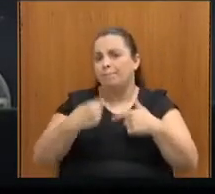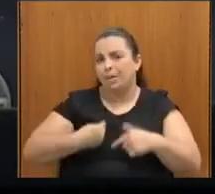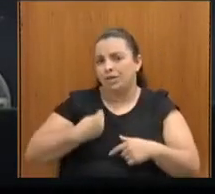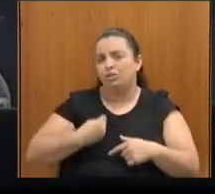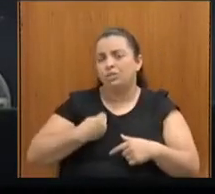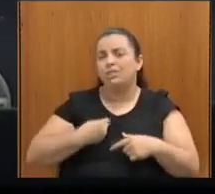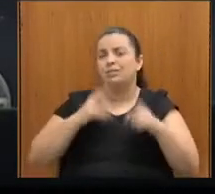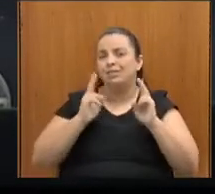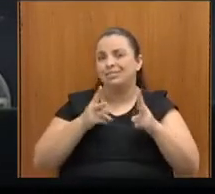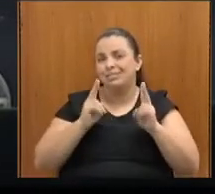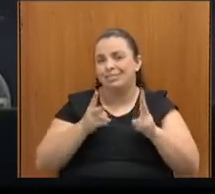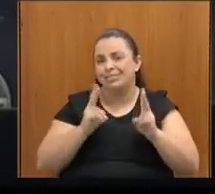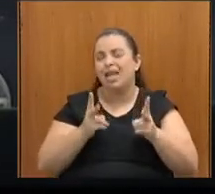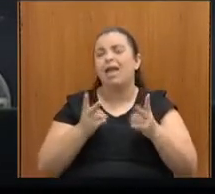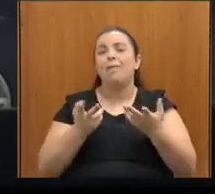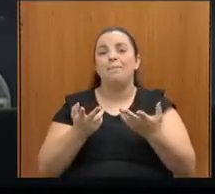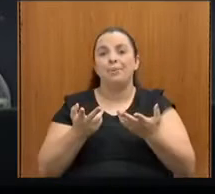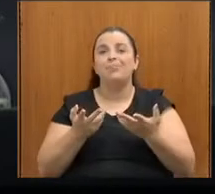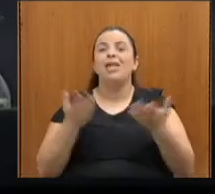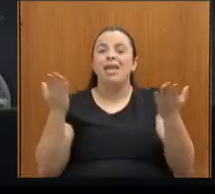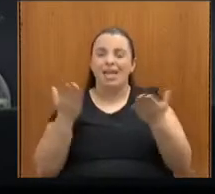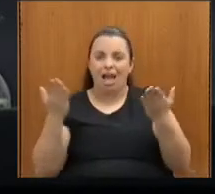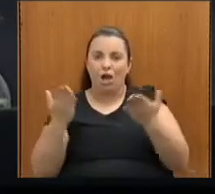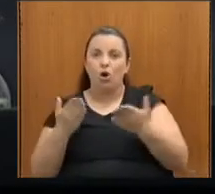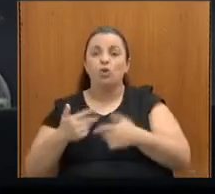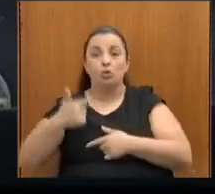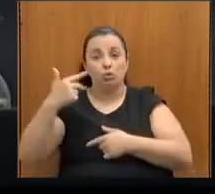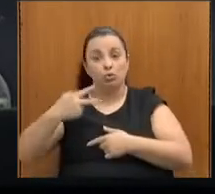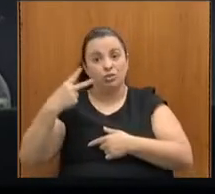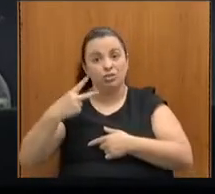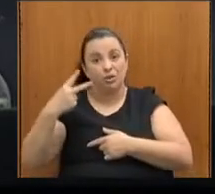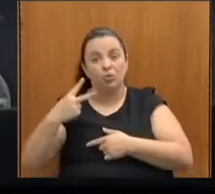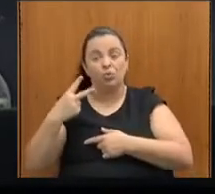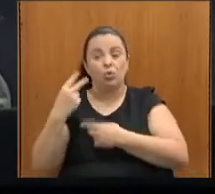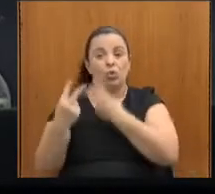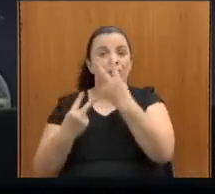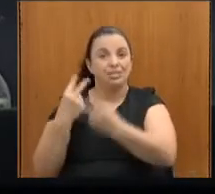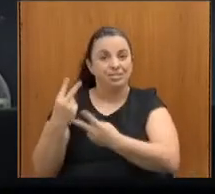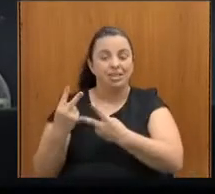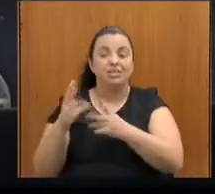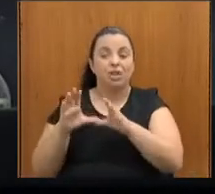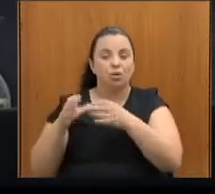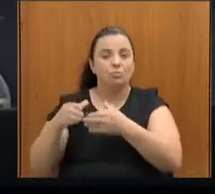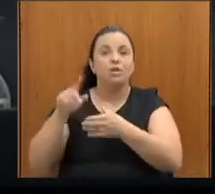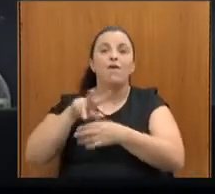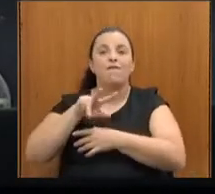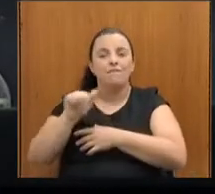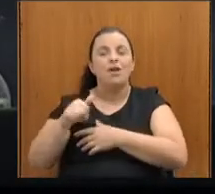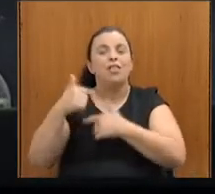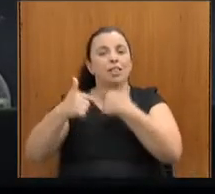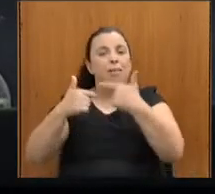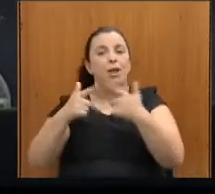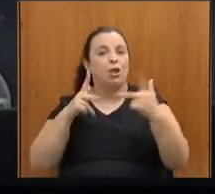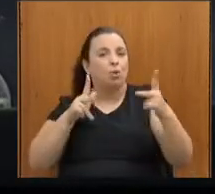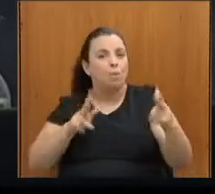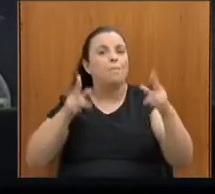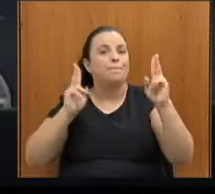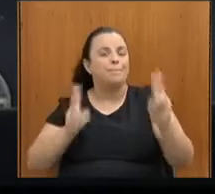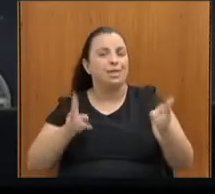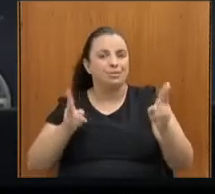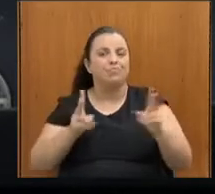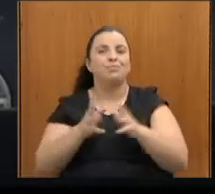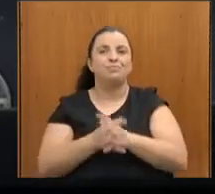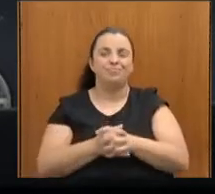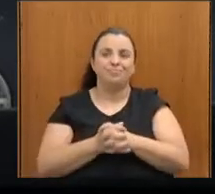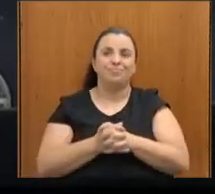biene e não será diferente nesse segundo biene da comissão. Quero aqui, então, agora sim, passar a fala... deputado.